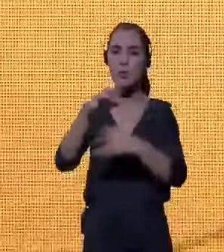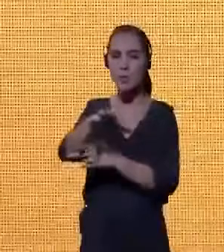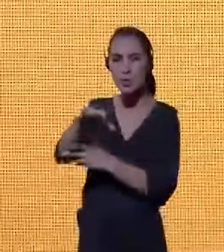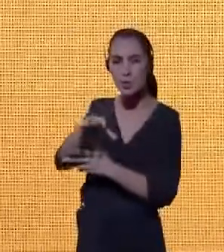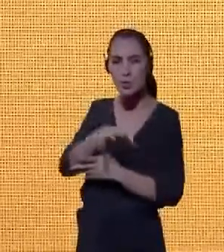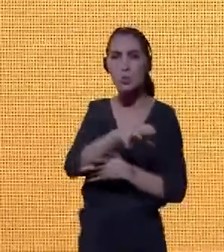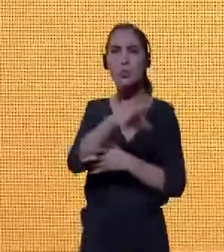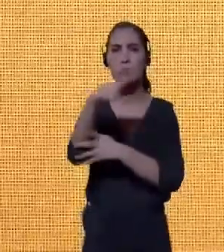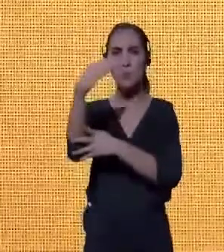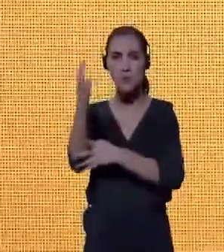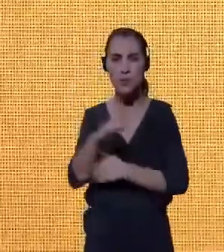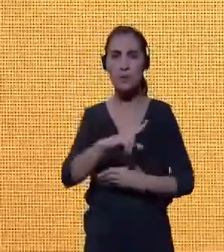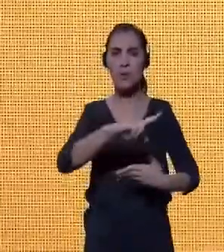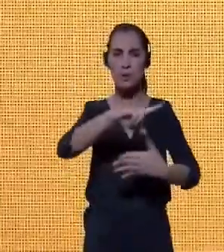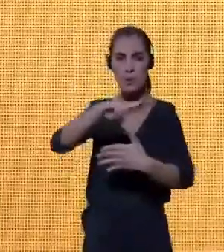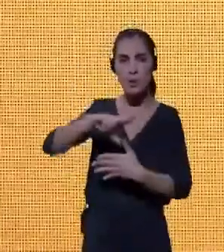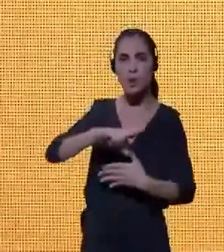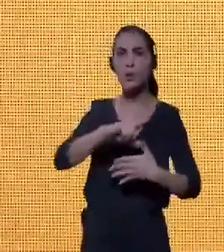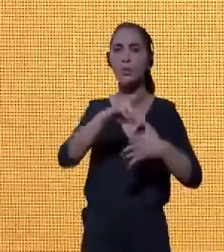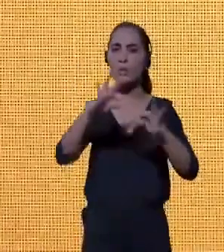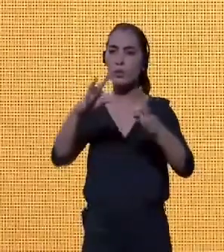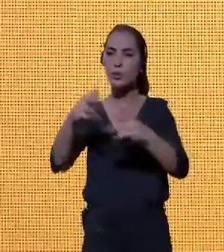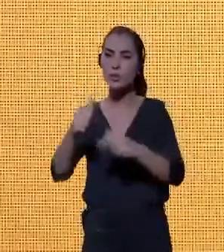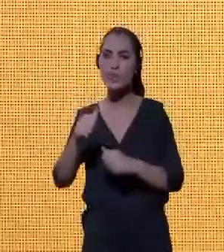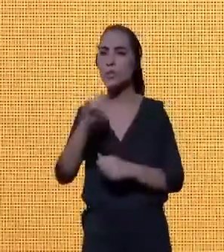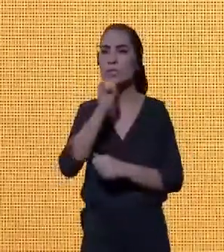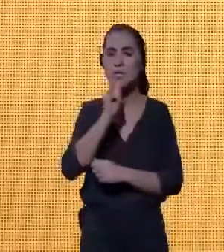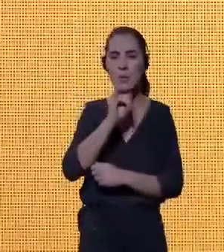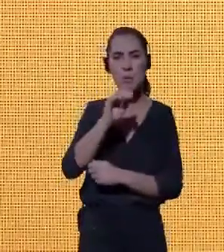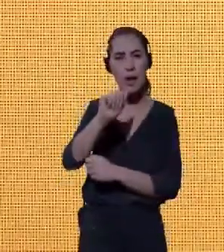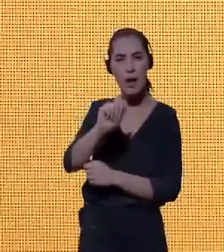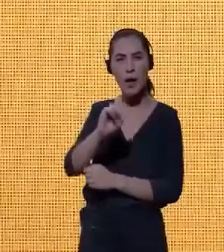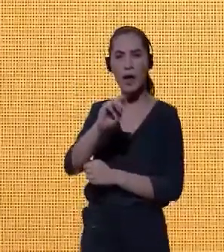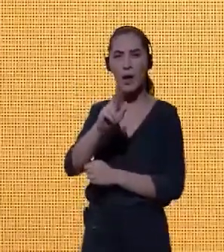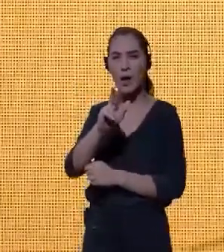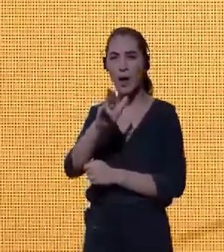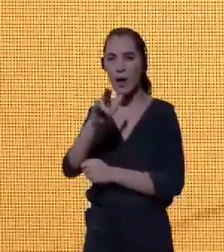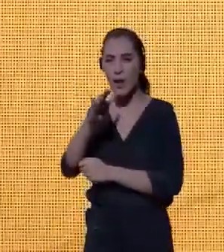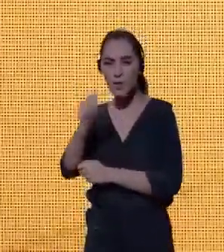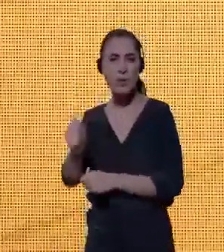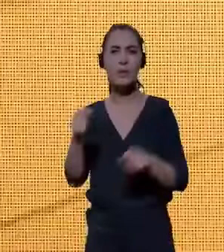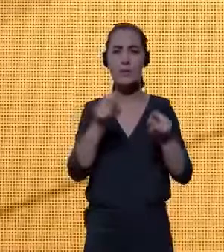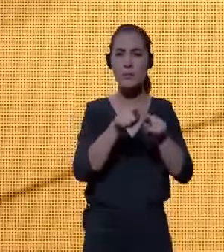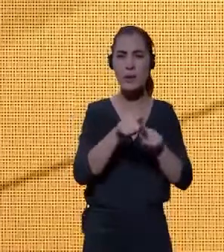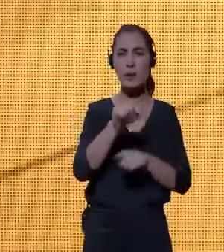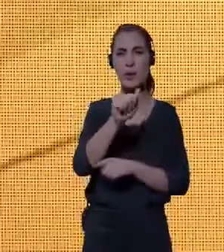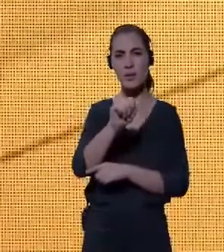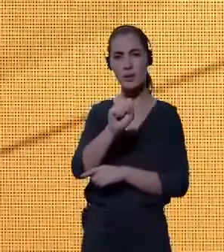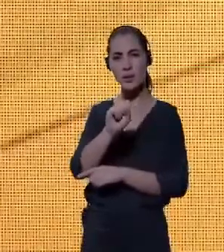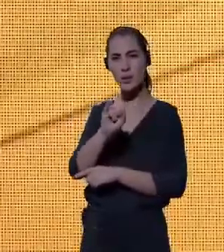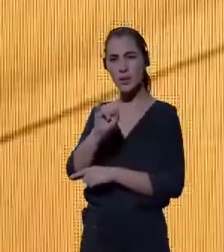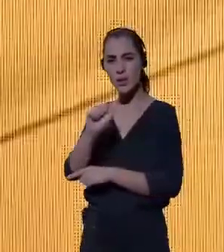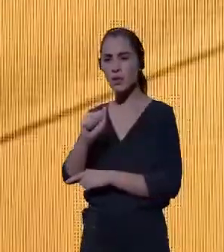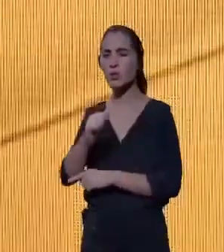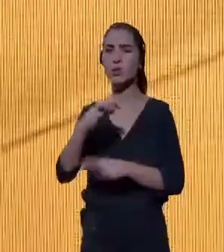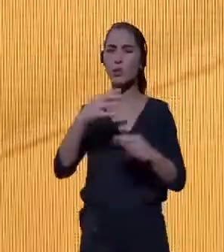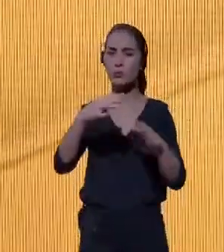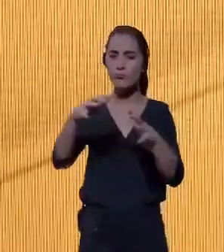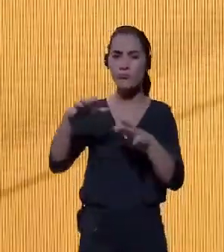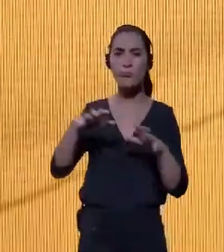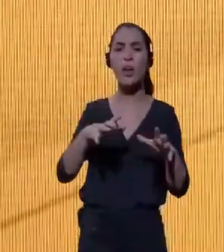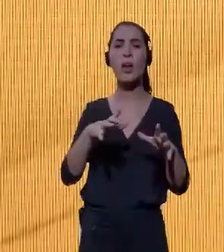Latina, de todos os continentes, da África, da Ásia, e existe aí uma oportunidade de nós